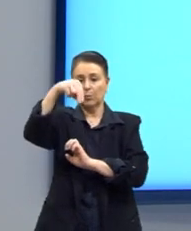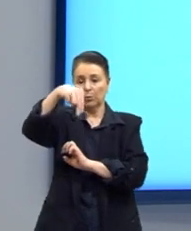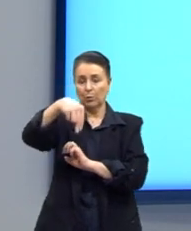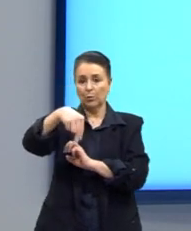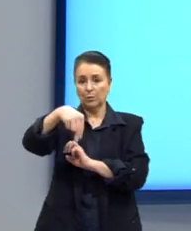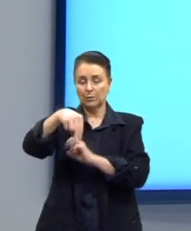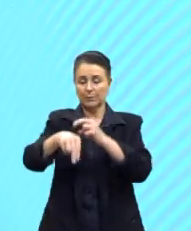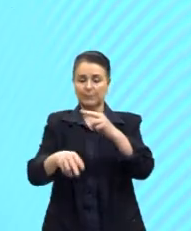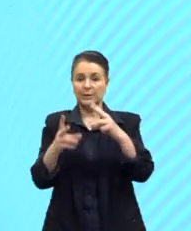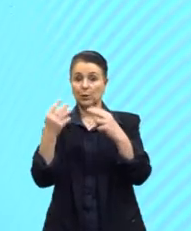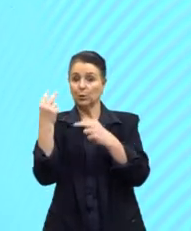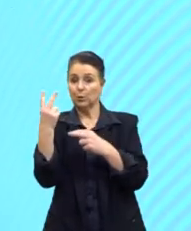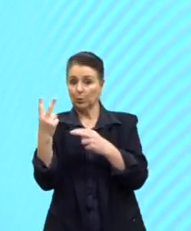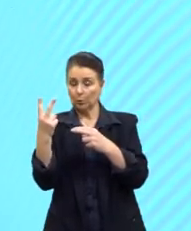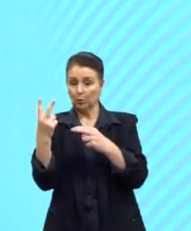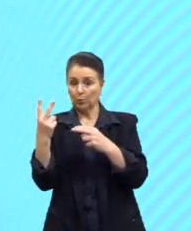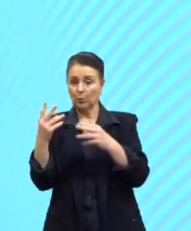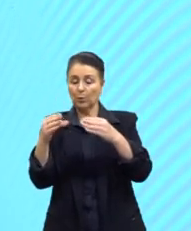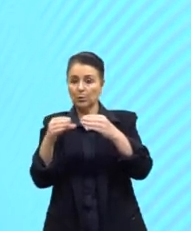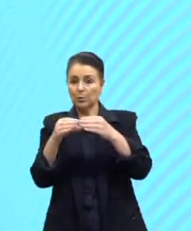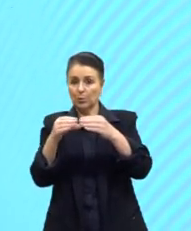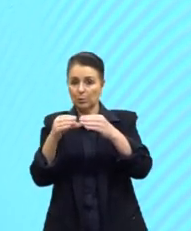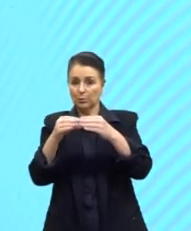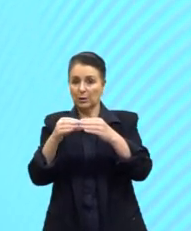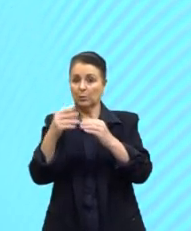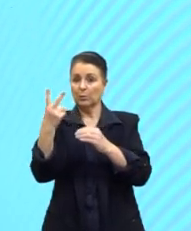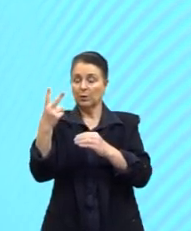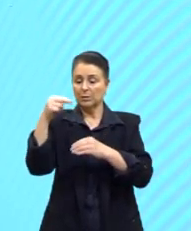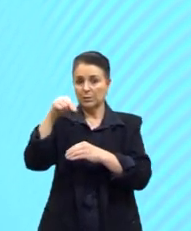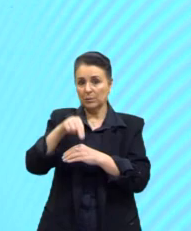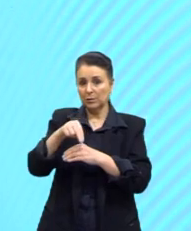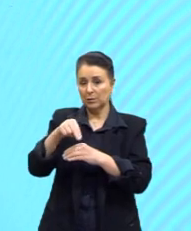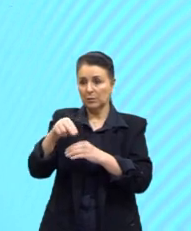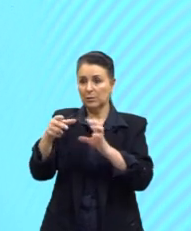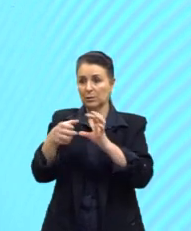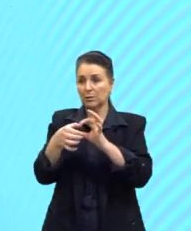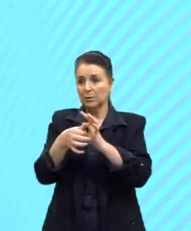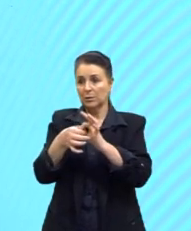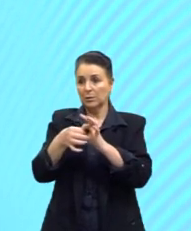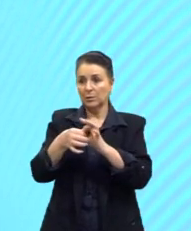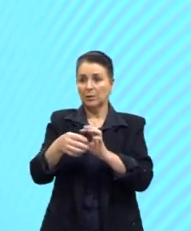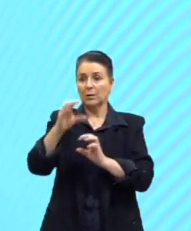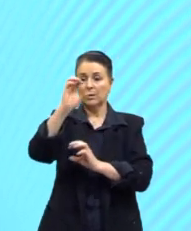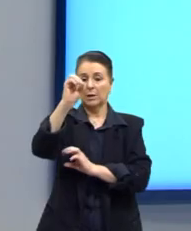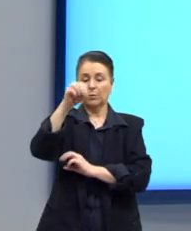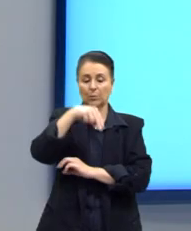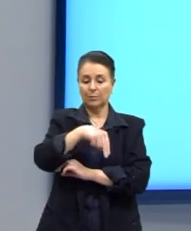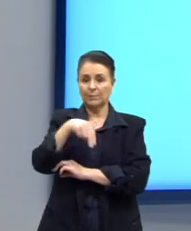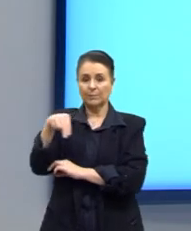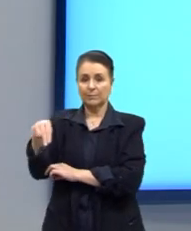dois grupos funcionais, Dois nitrogênios ligados ao carbono cacarbonila.